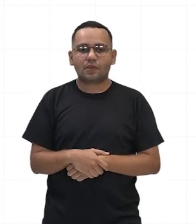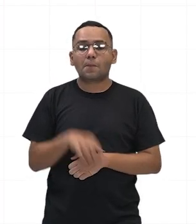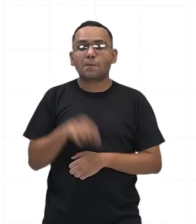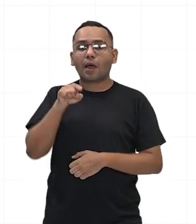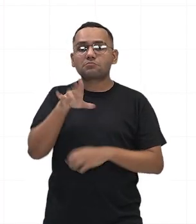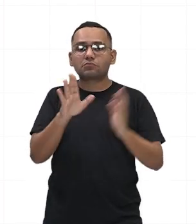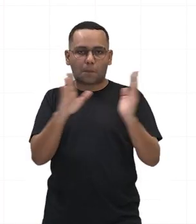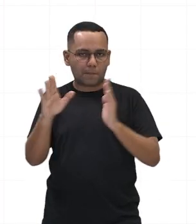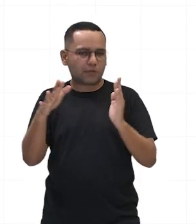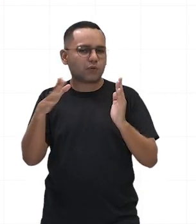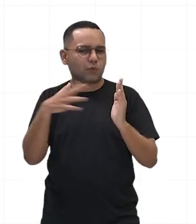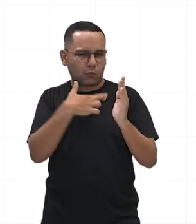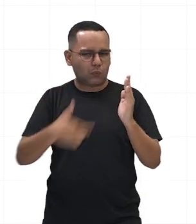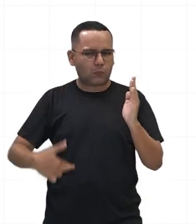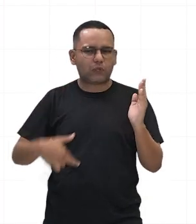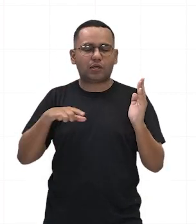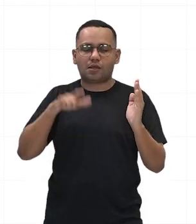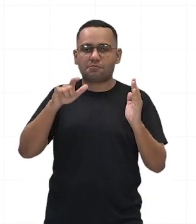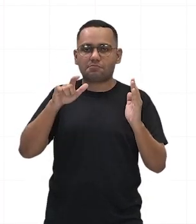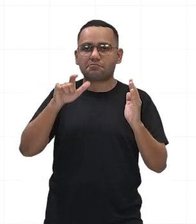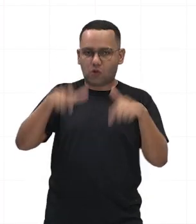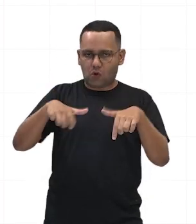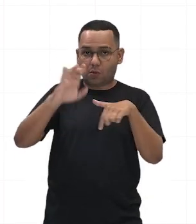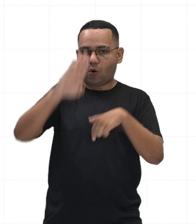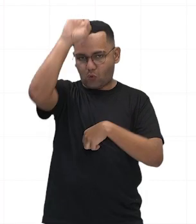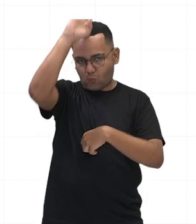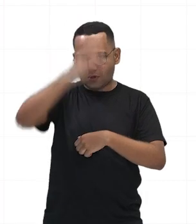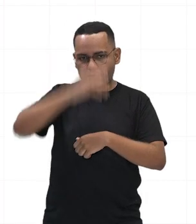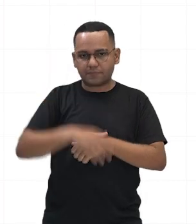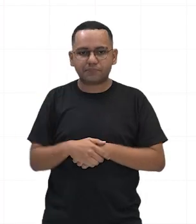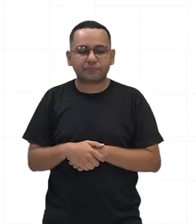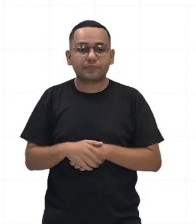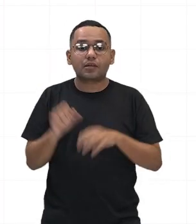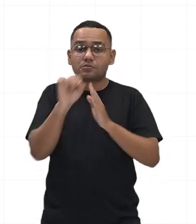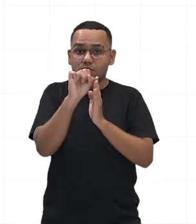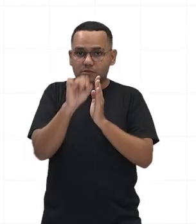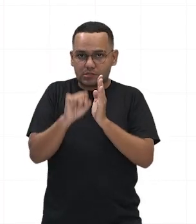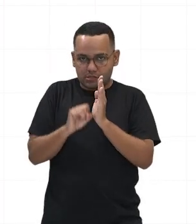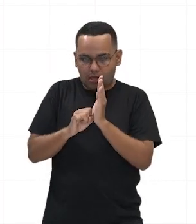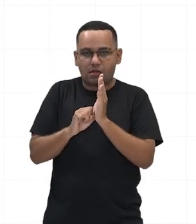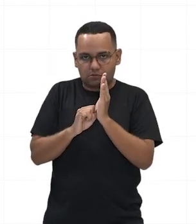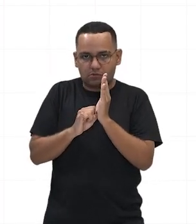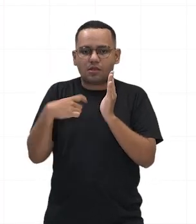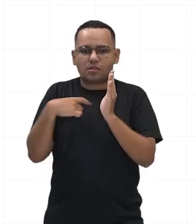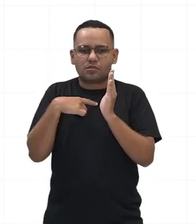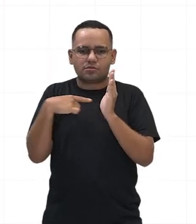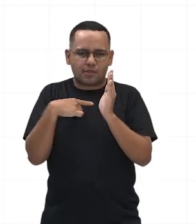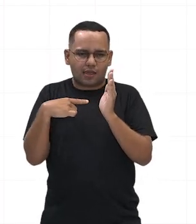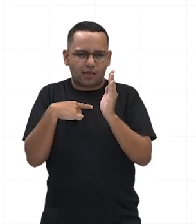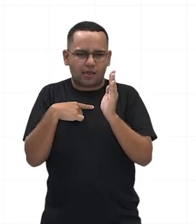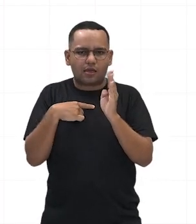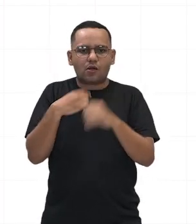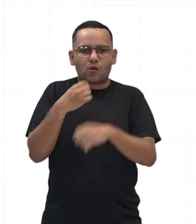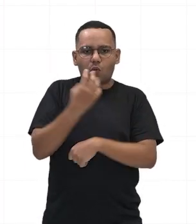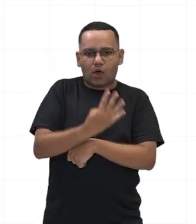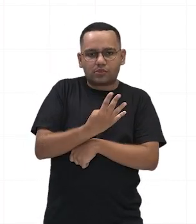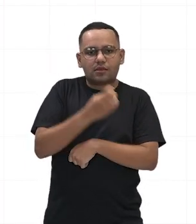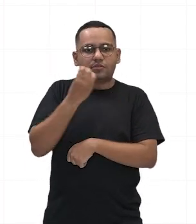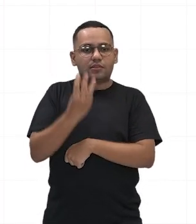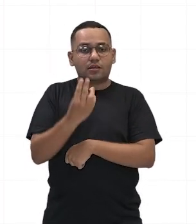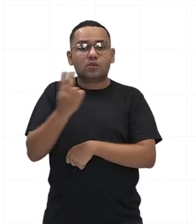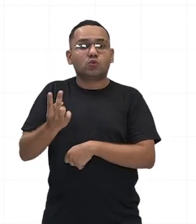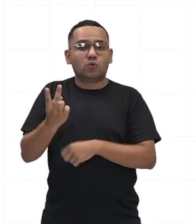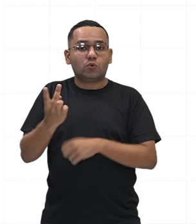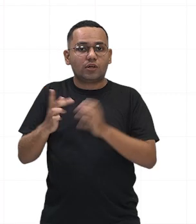Roma, em apenas três séculos, que aí vão do século IV, do século III e do século